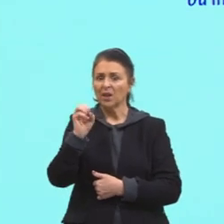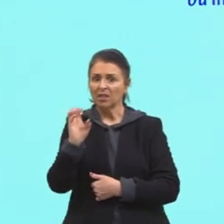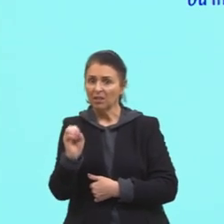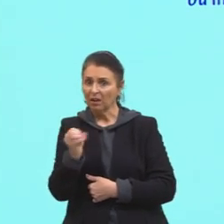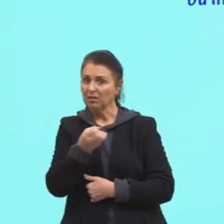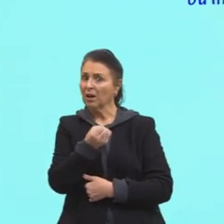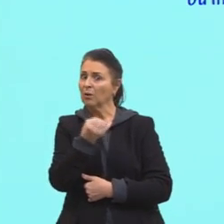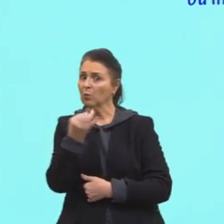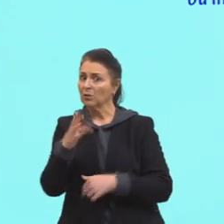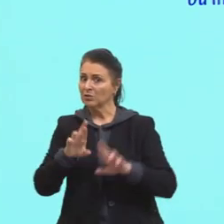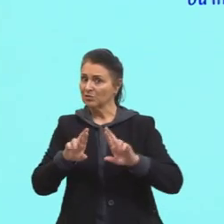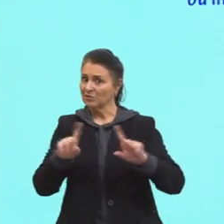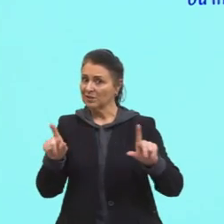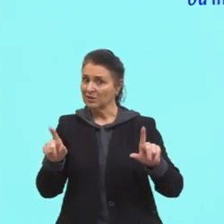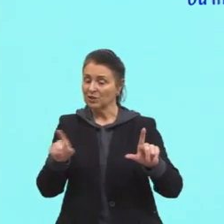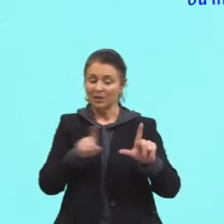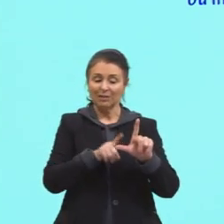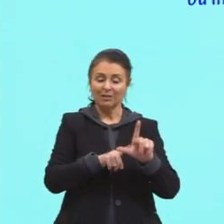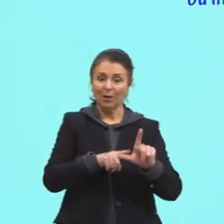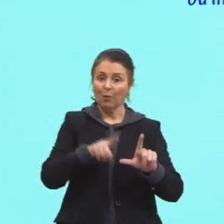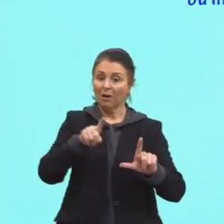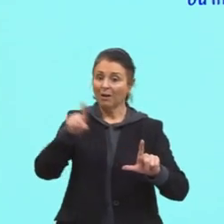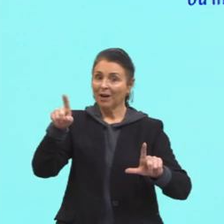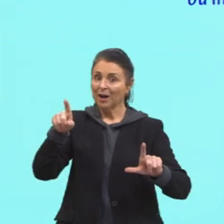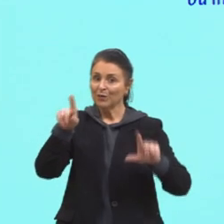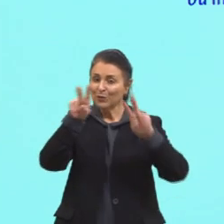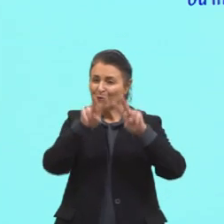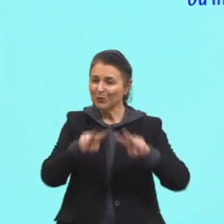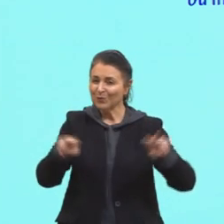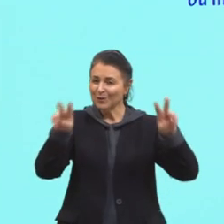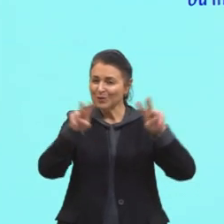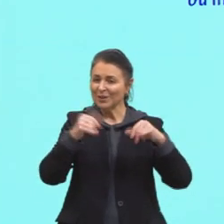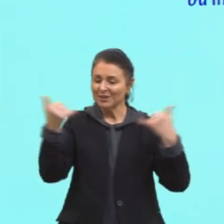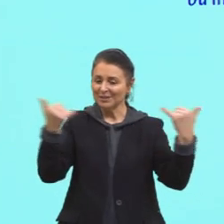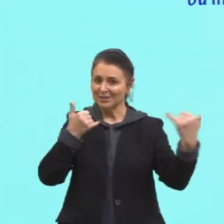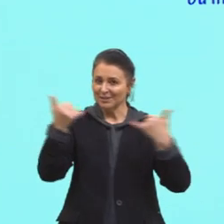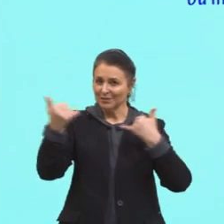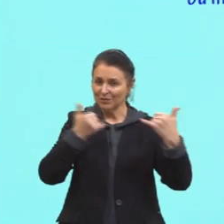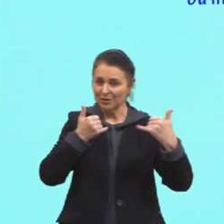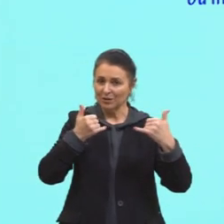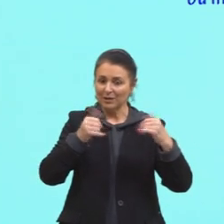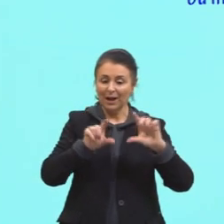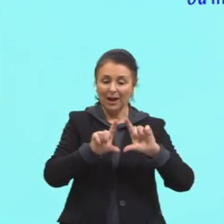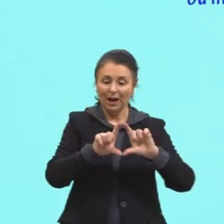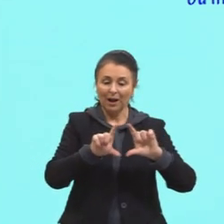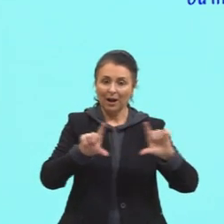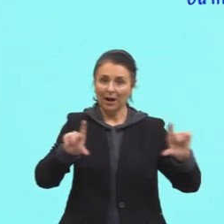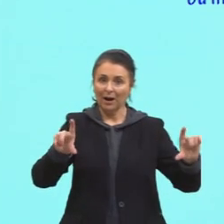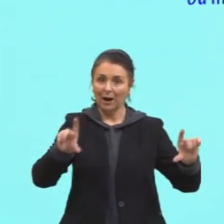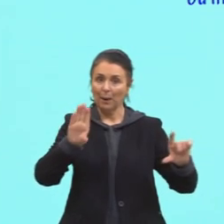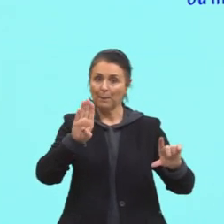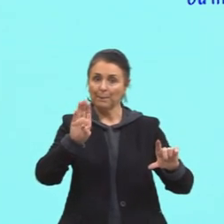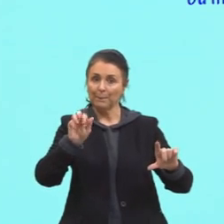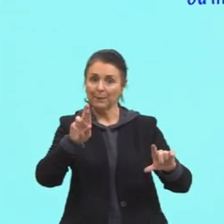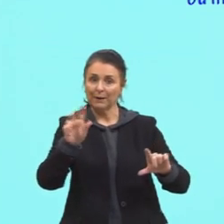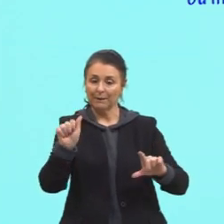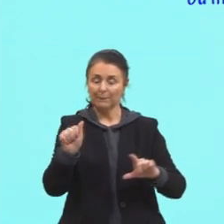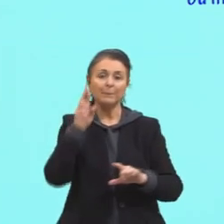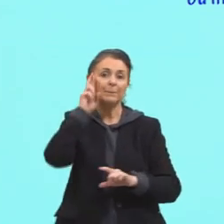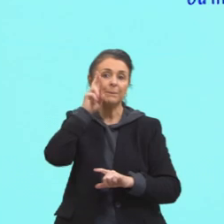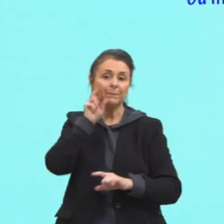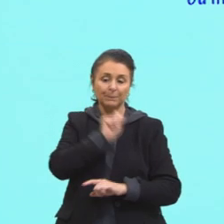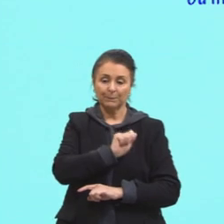O gráfico, ele serve, então, para a gente visualizar essas informações. As barras, então, em rosa e azul.